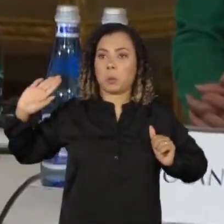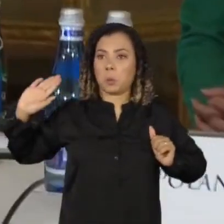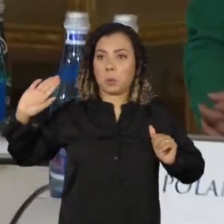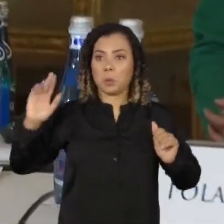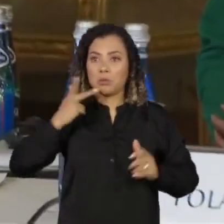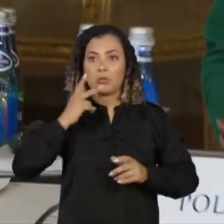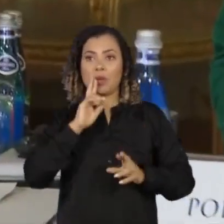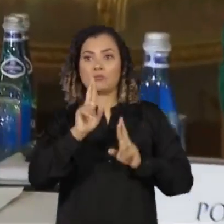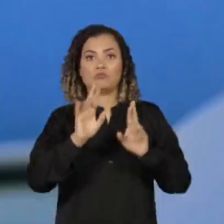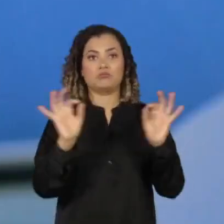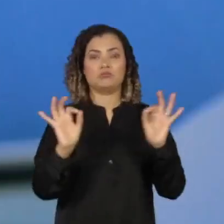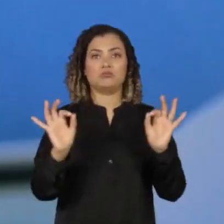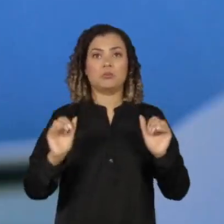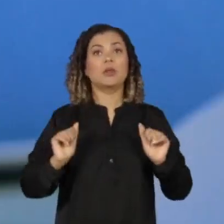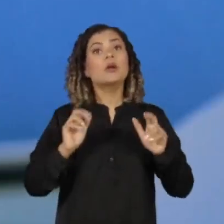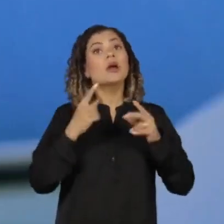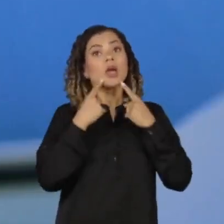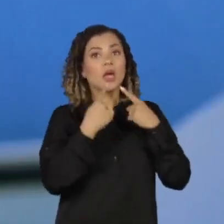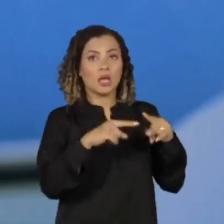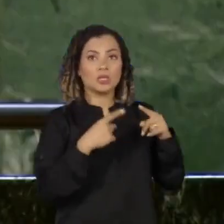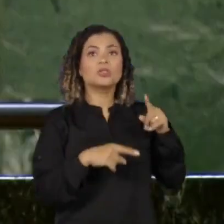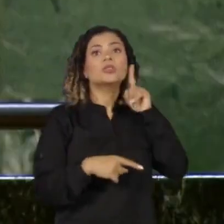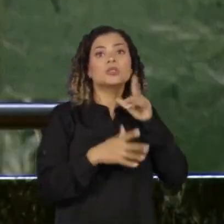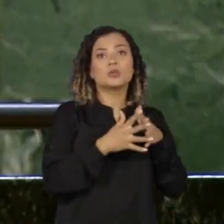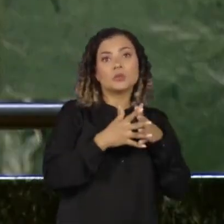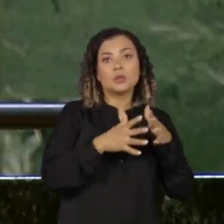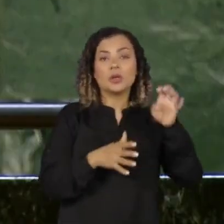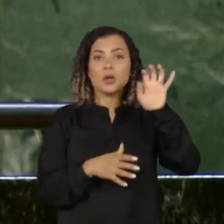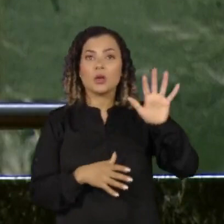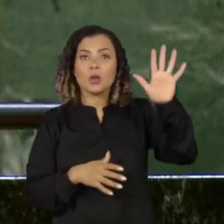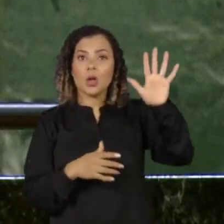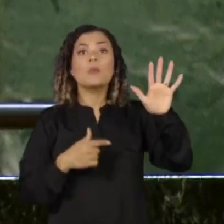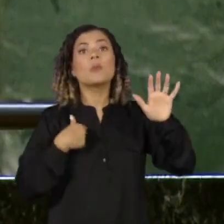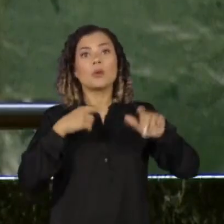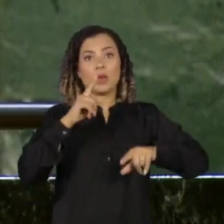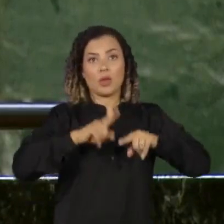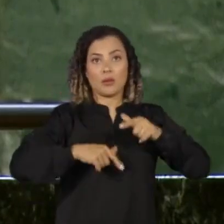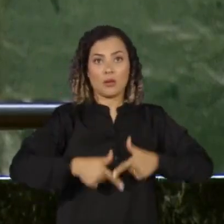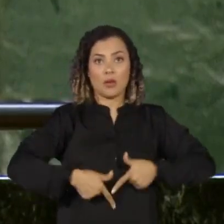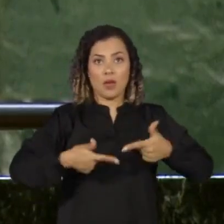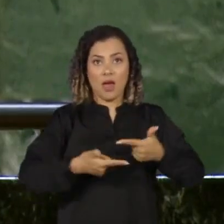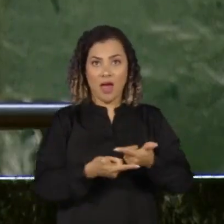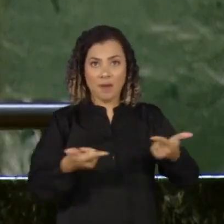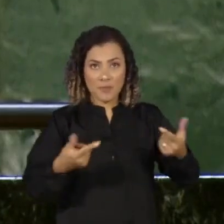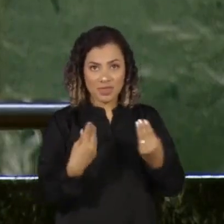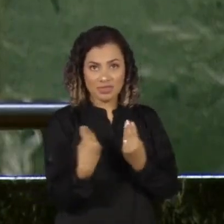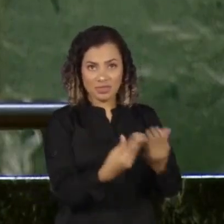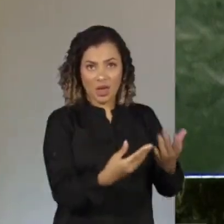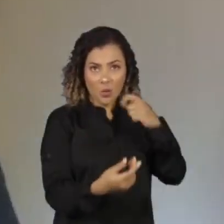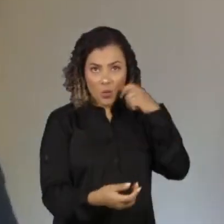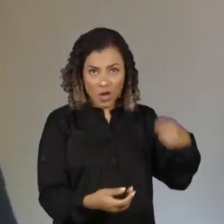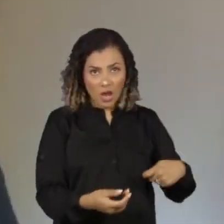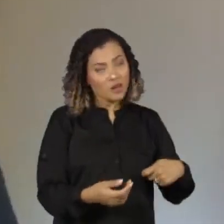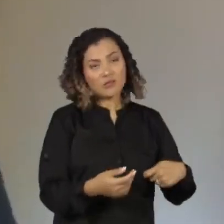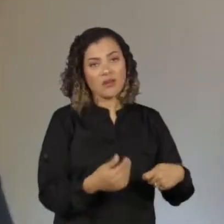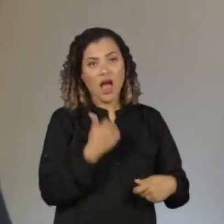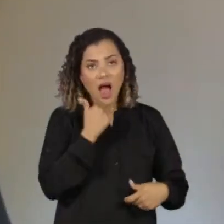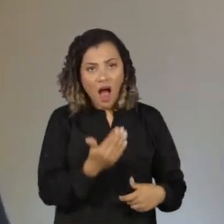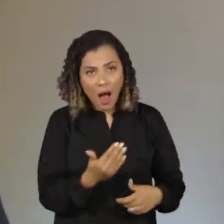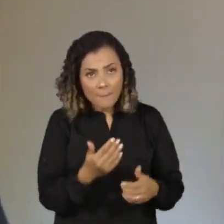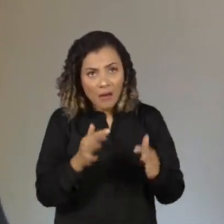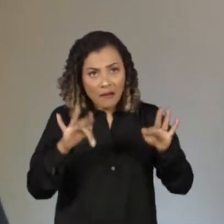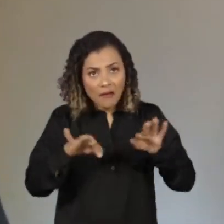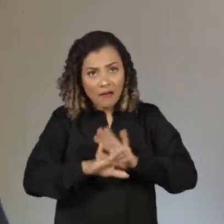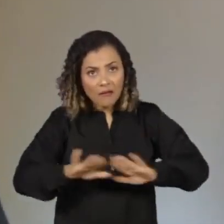direta aos Estados Unidos e à Europa, disse que mandar armas para a Ucrânia não vai acabar com a guerra. É possível que se